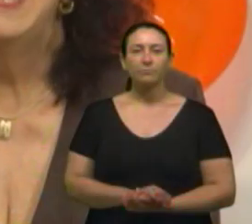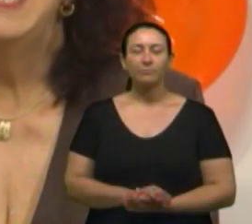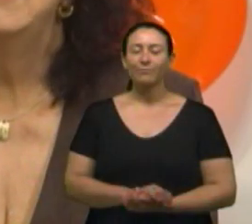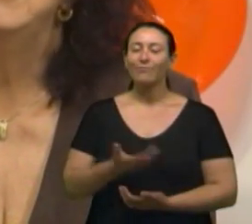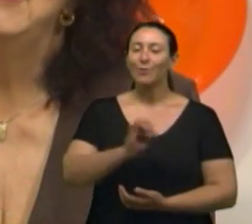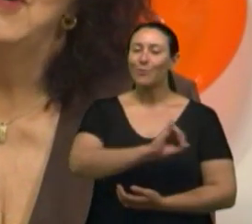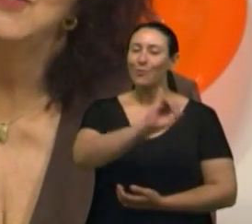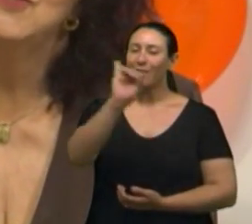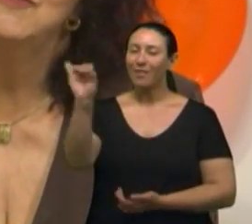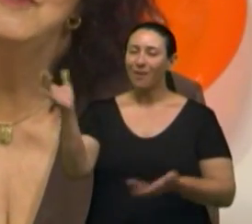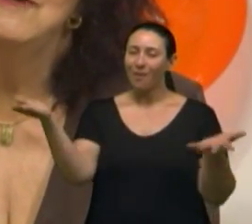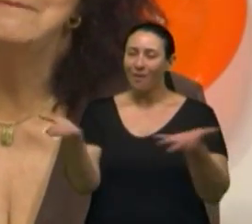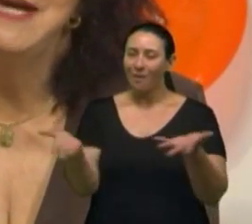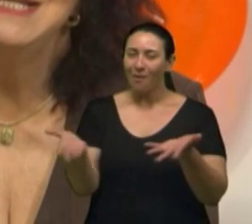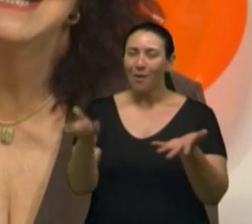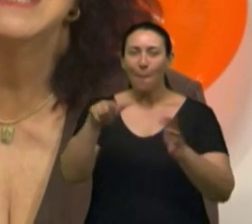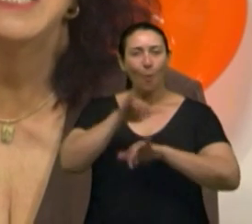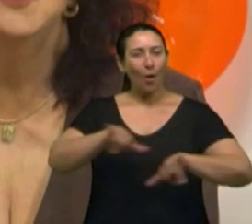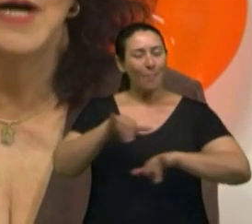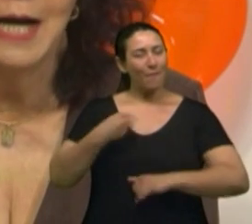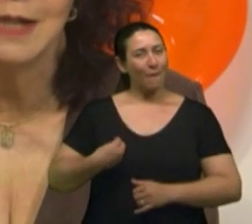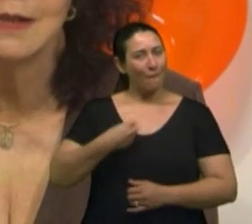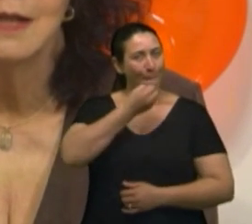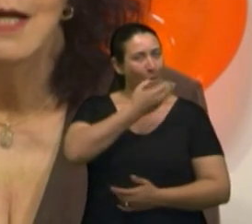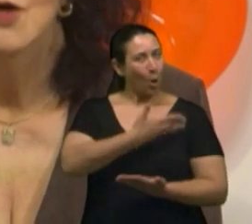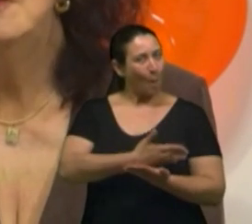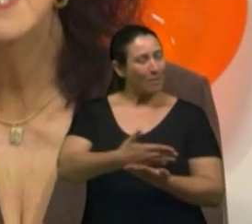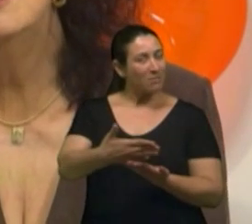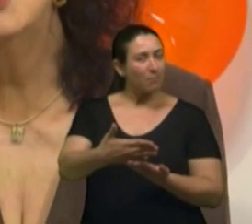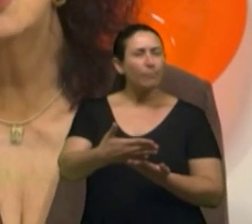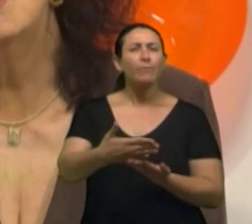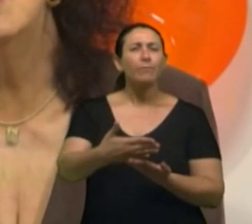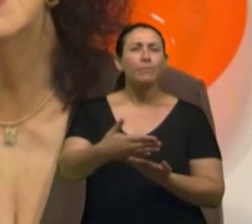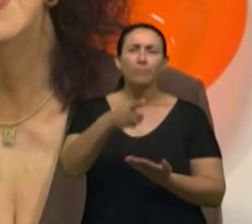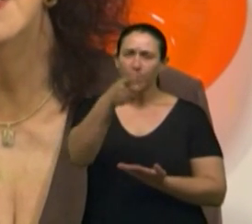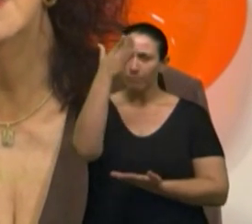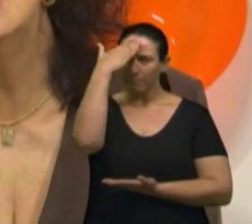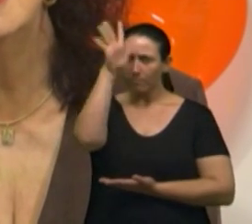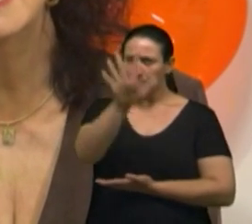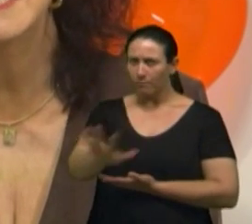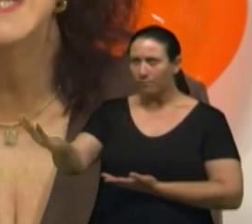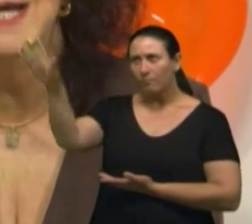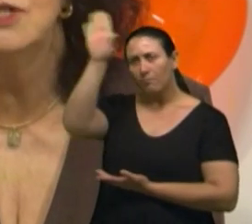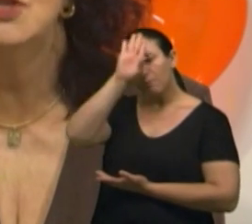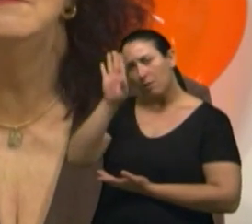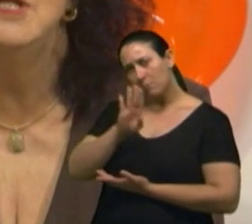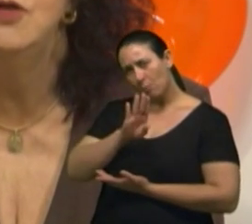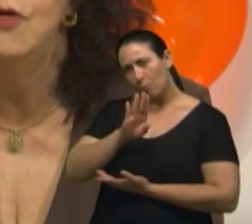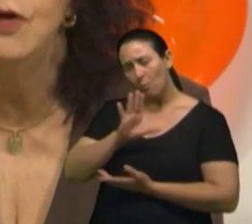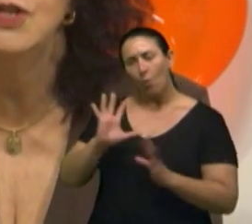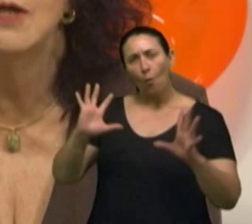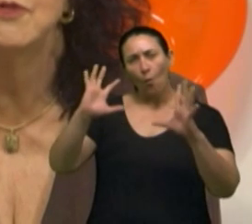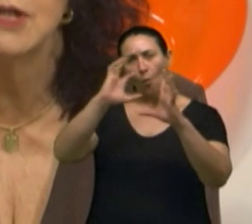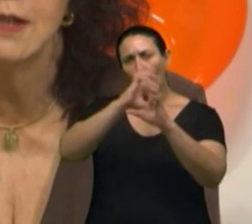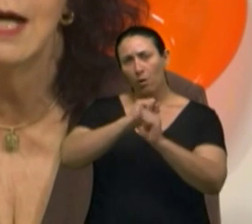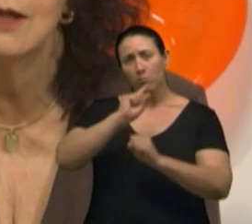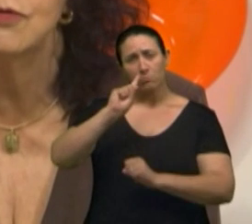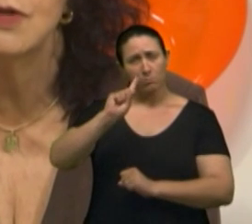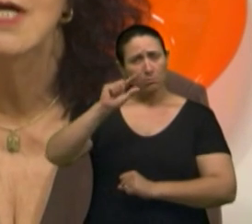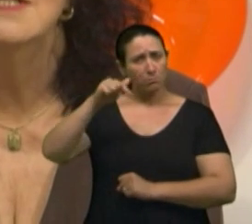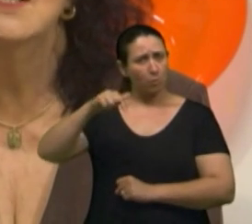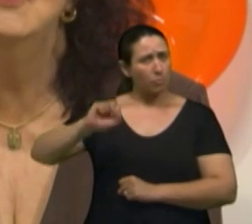Olá, o nosso Viva Bem está no ar. No Brasil já somos cerca de 17 milhões de